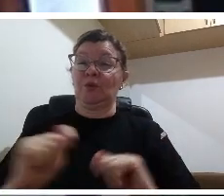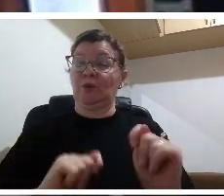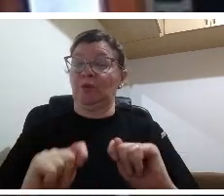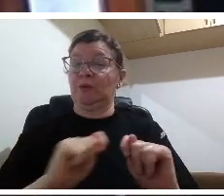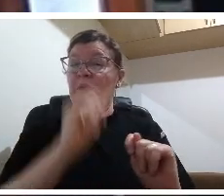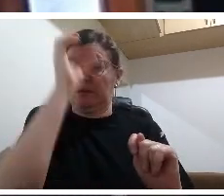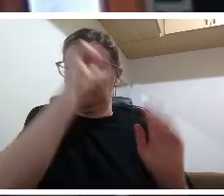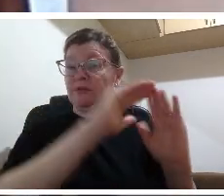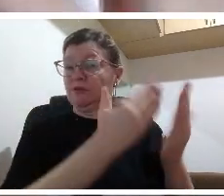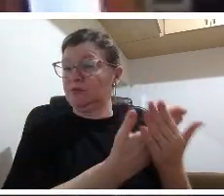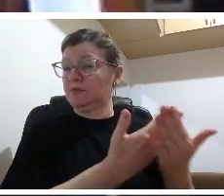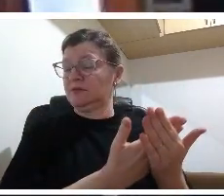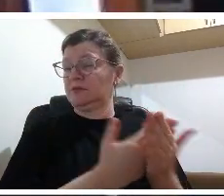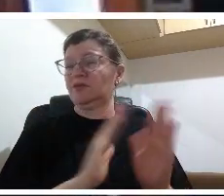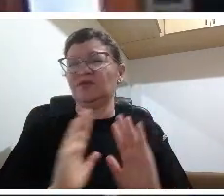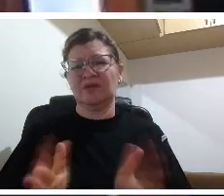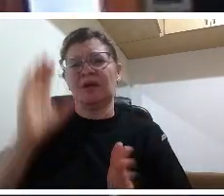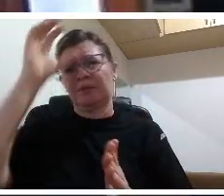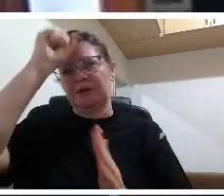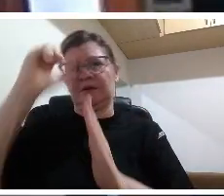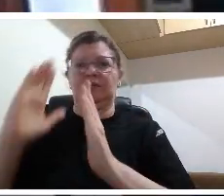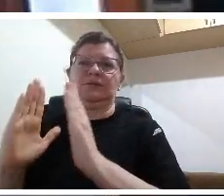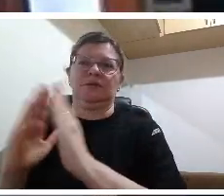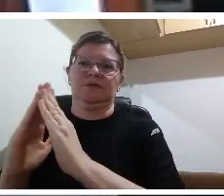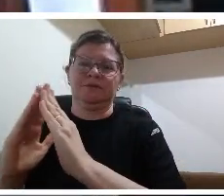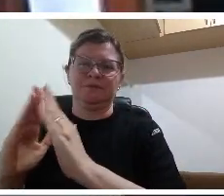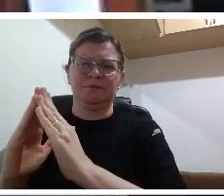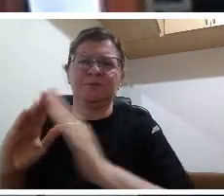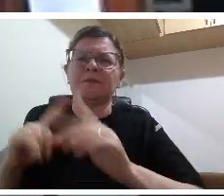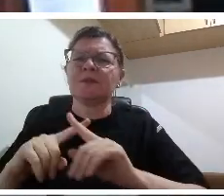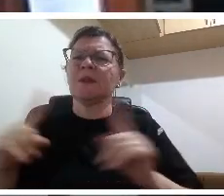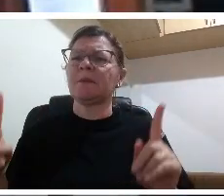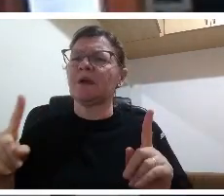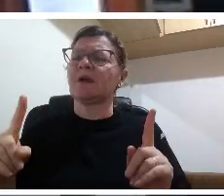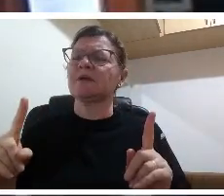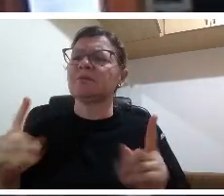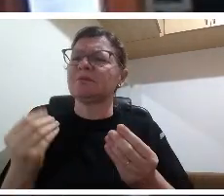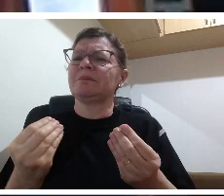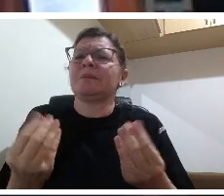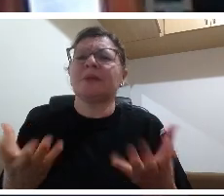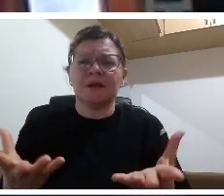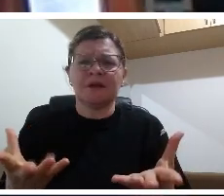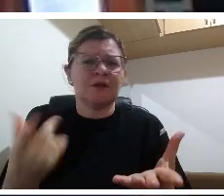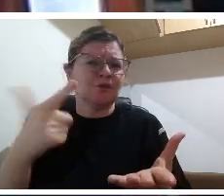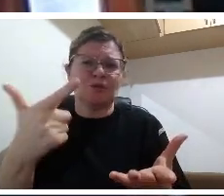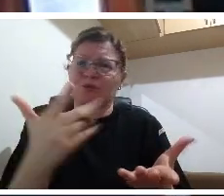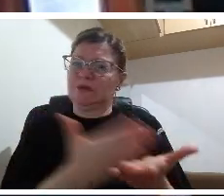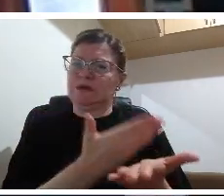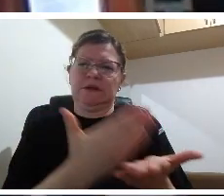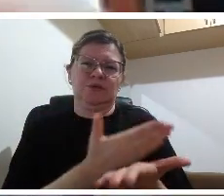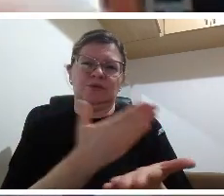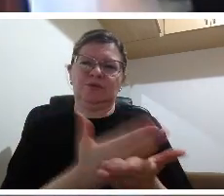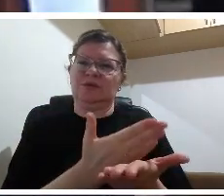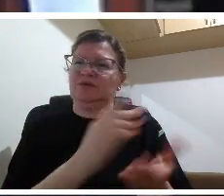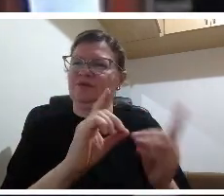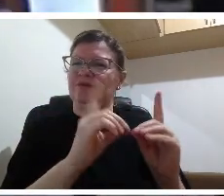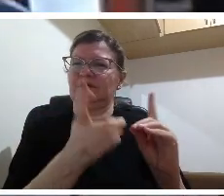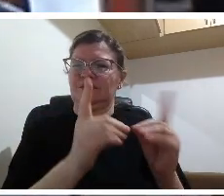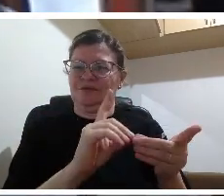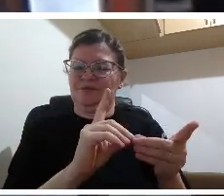currículo do Paraná está o para que? os objetivos estão bem elaborados mas o para que? nós temos que